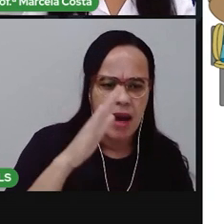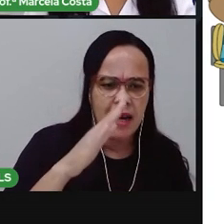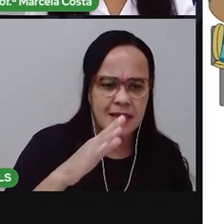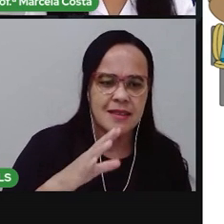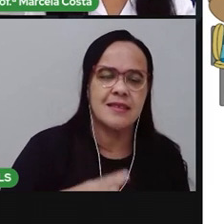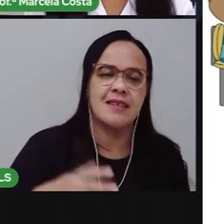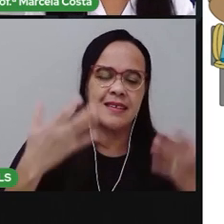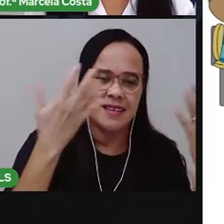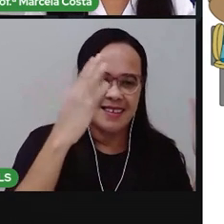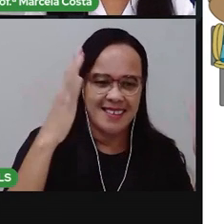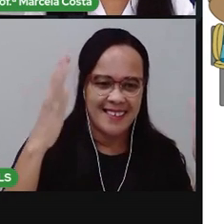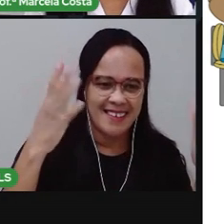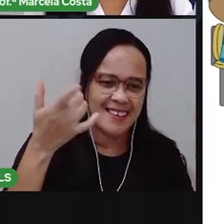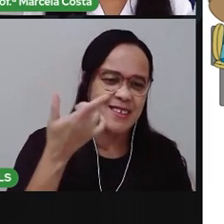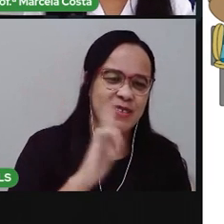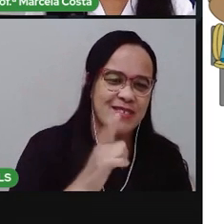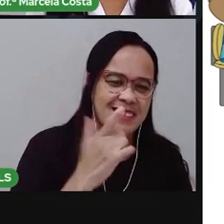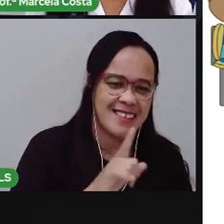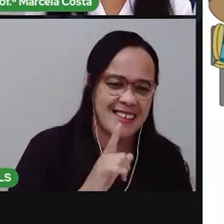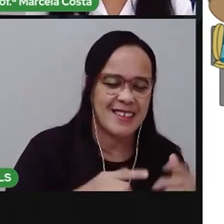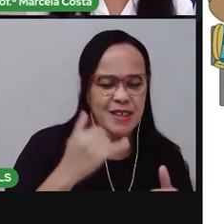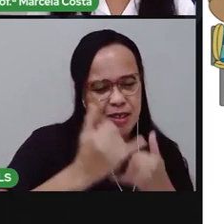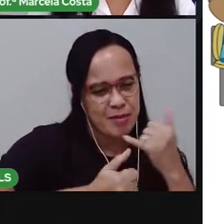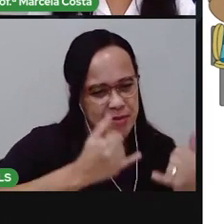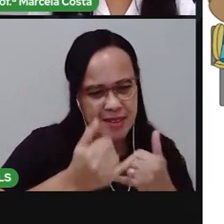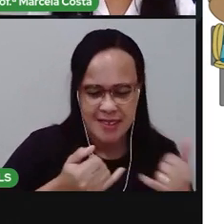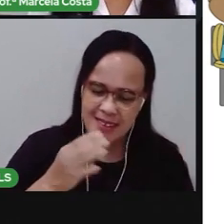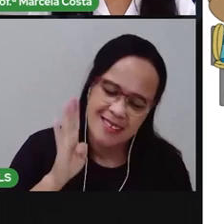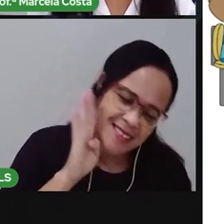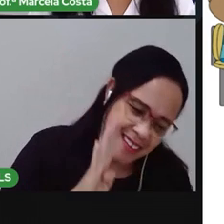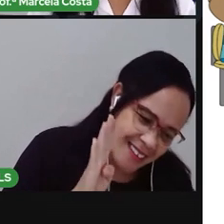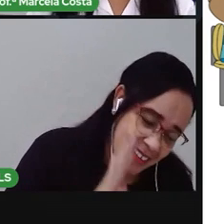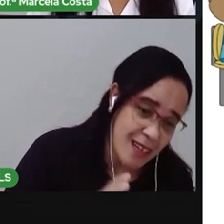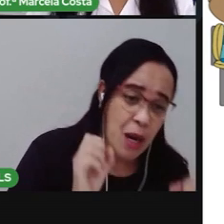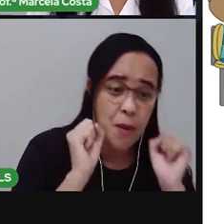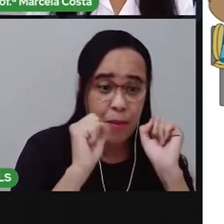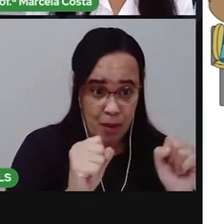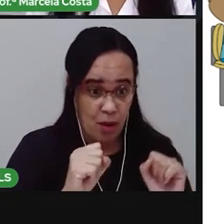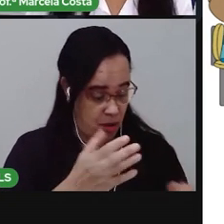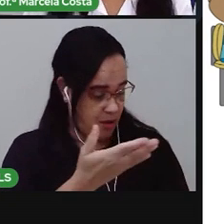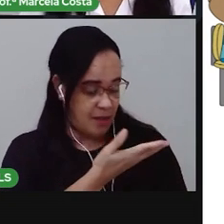Tenho certeza que você vai gostar de fazer isso aí com seus familiares, com seus colegas.